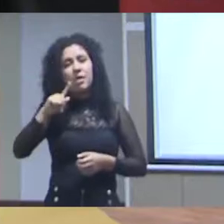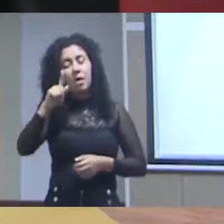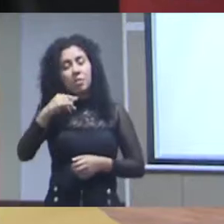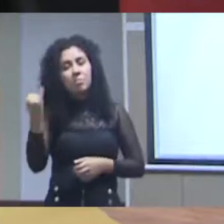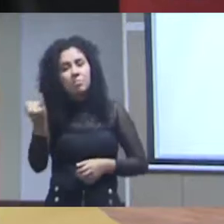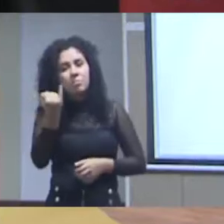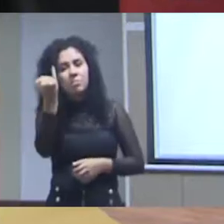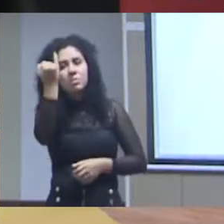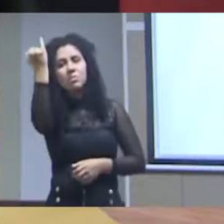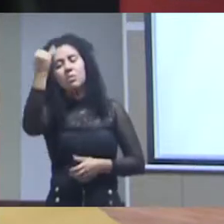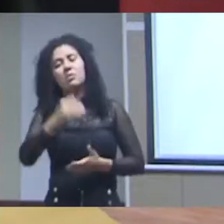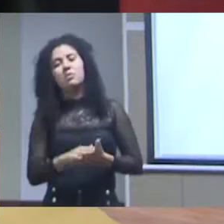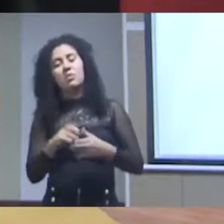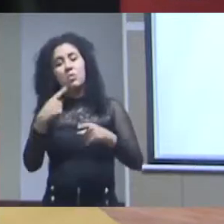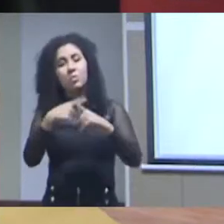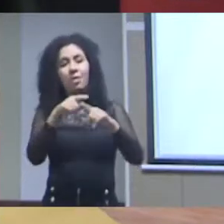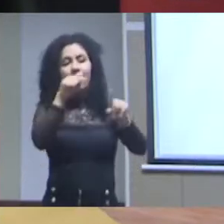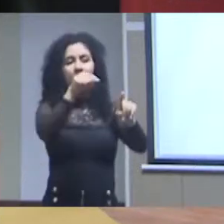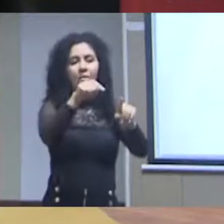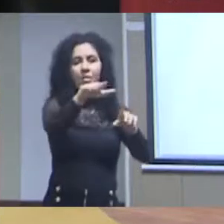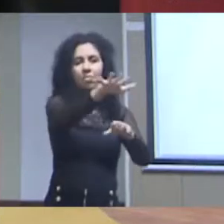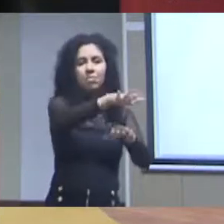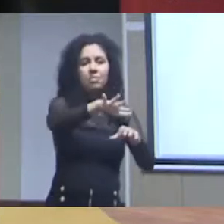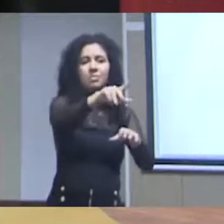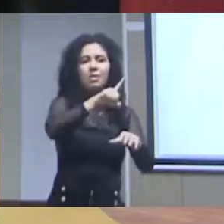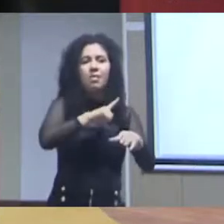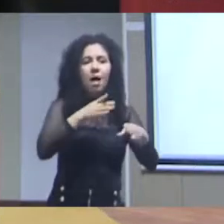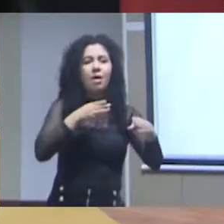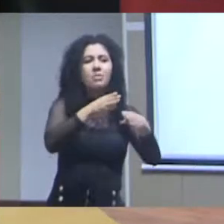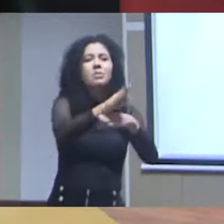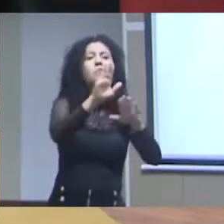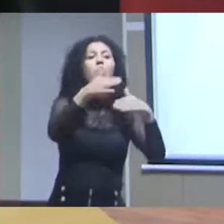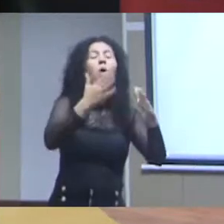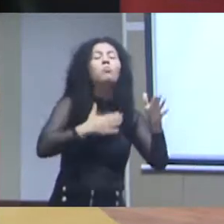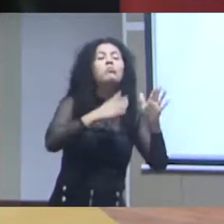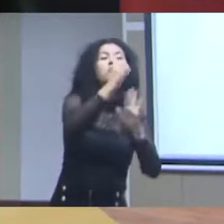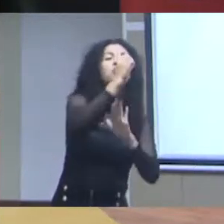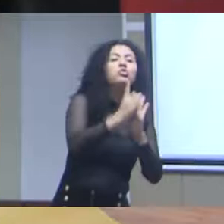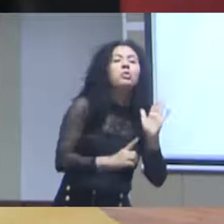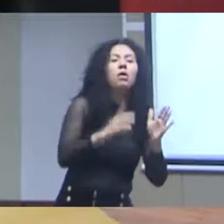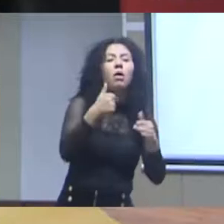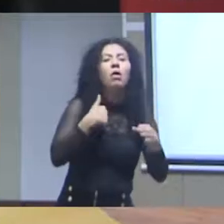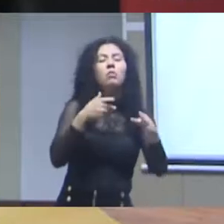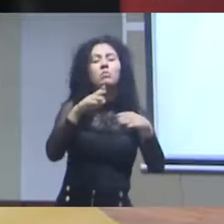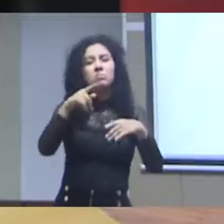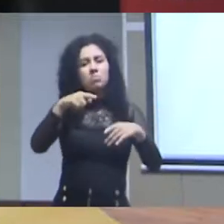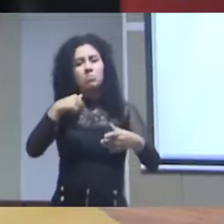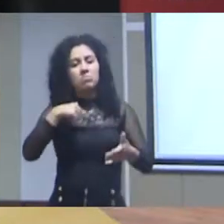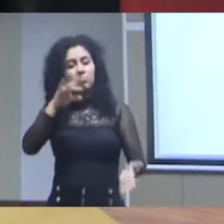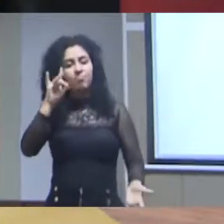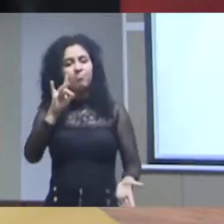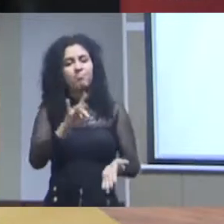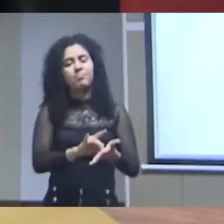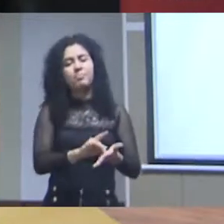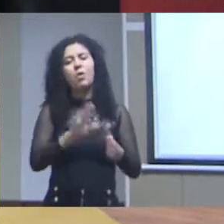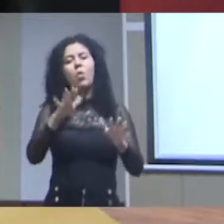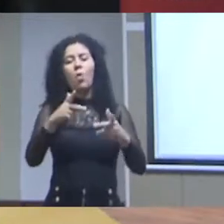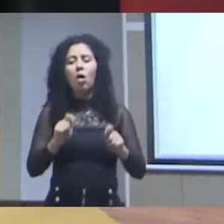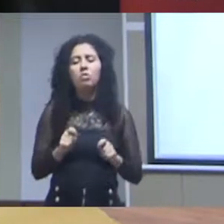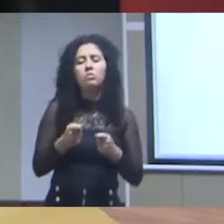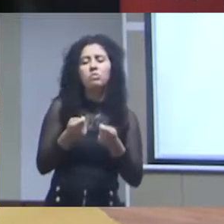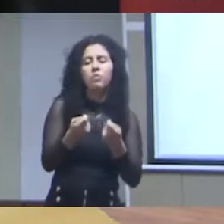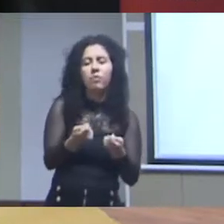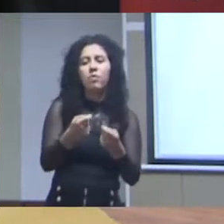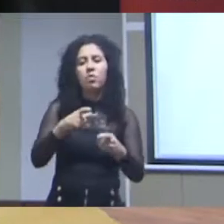cidadão porque o cidadão é aquele que consegue ter acesso a todos os direitos mas tem outros o indivíduo como sendo de verdade o foco dos nossos esforços